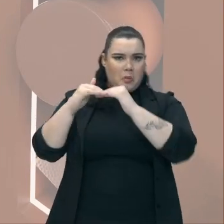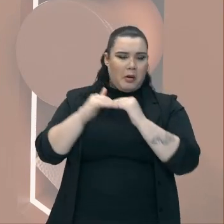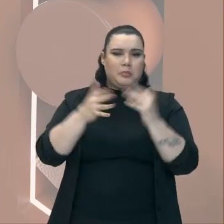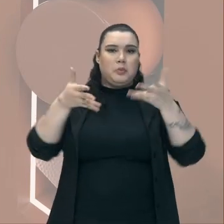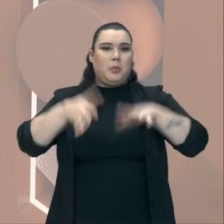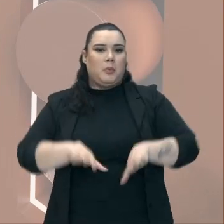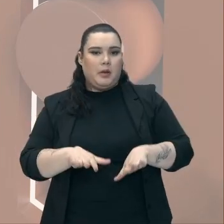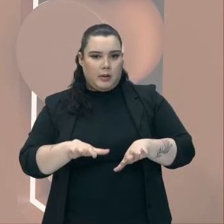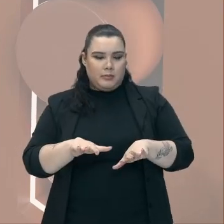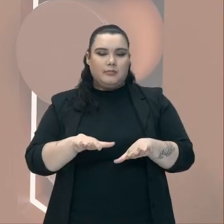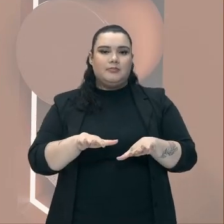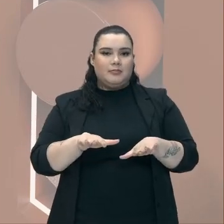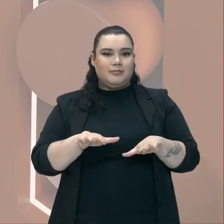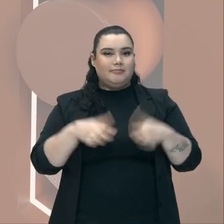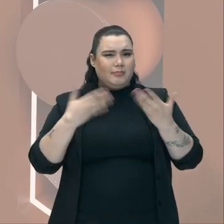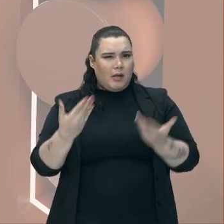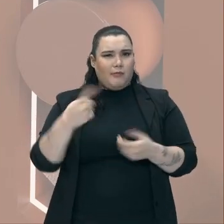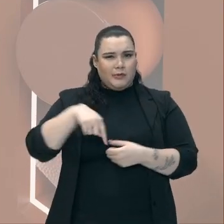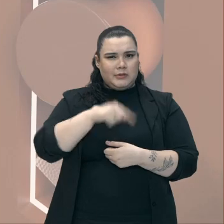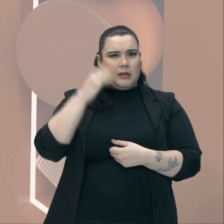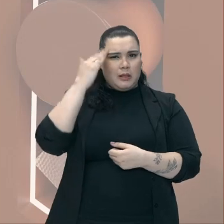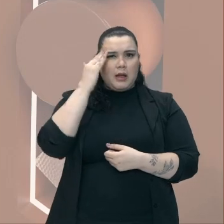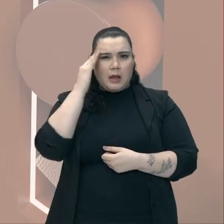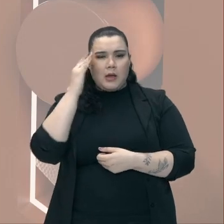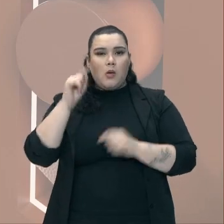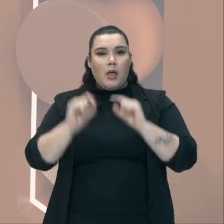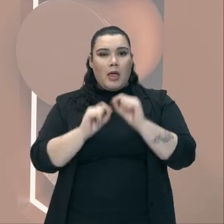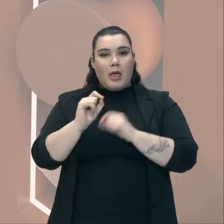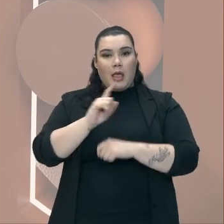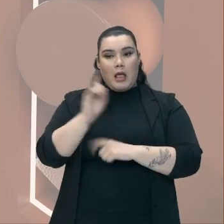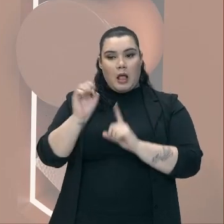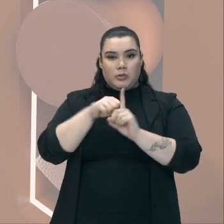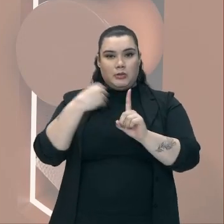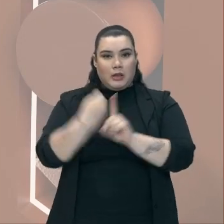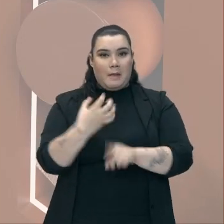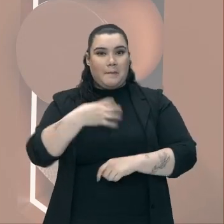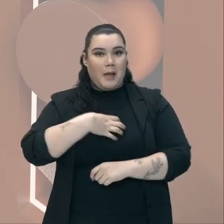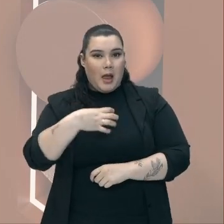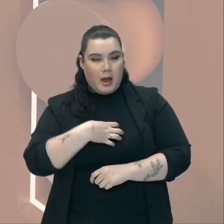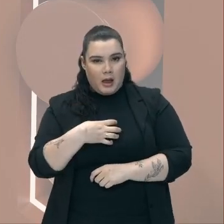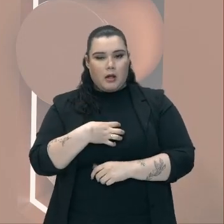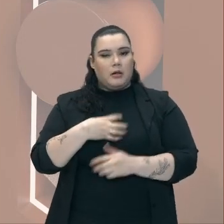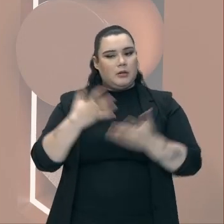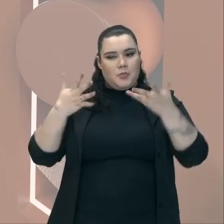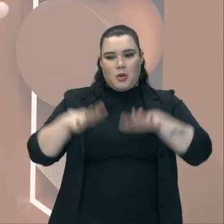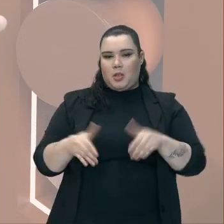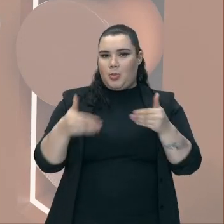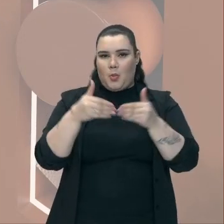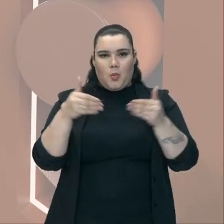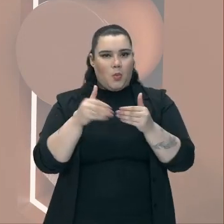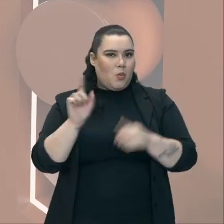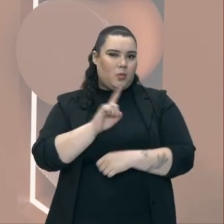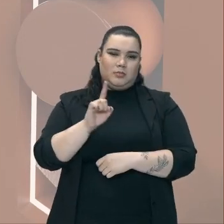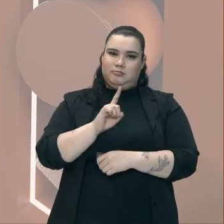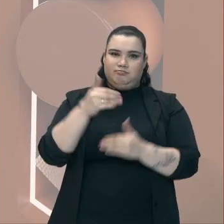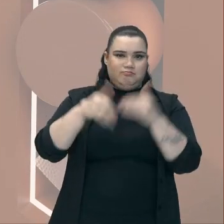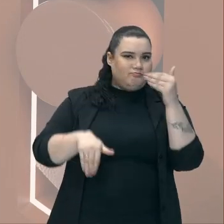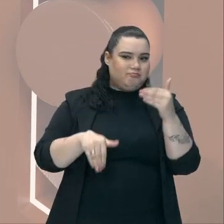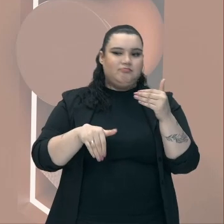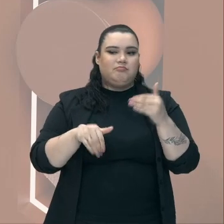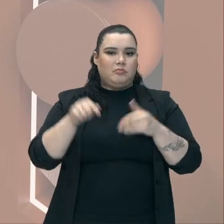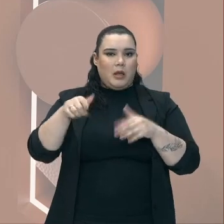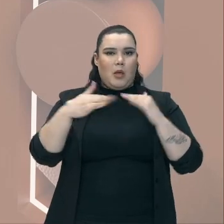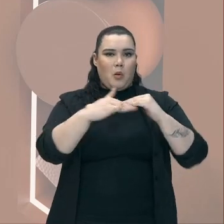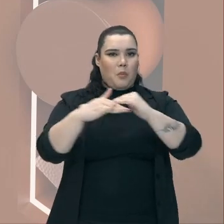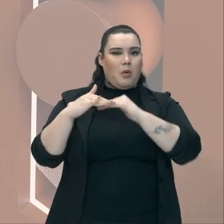Baiana Não Não estava De acordo Com o grande Pacto das ideias Dos líderes Da conjuração Baiana Isso